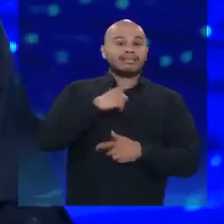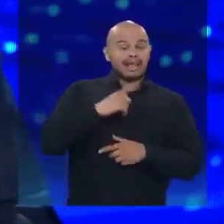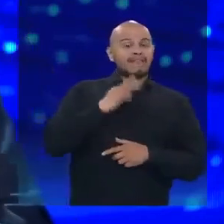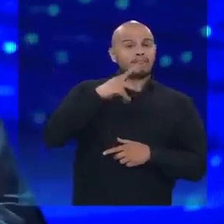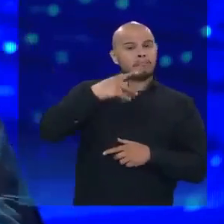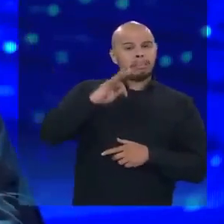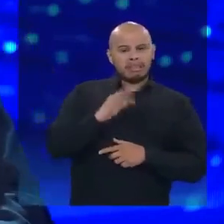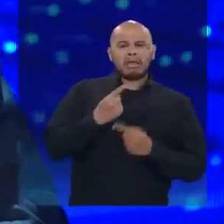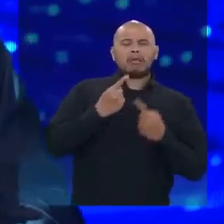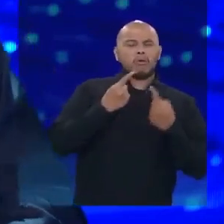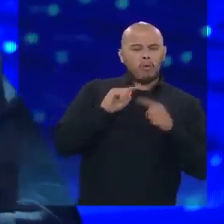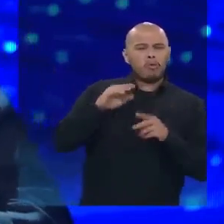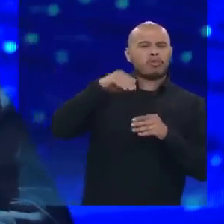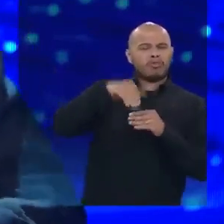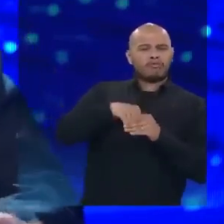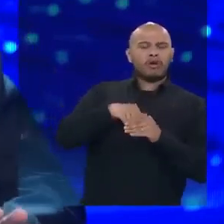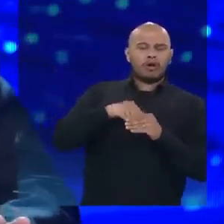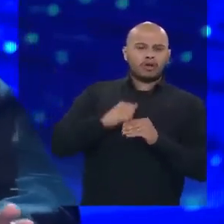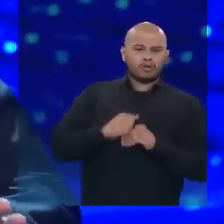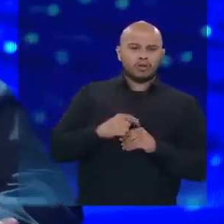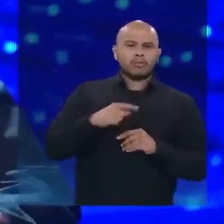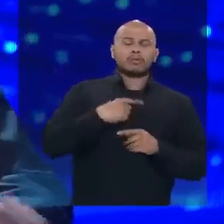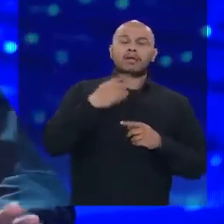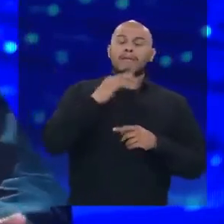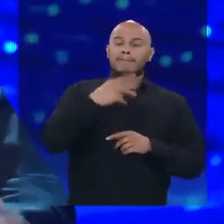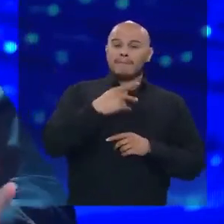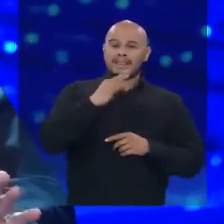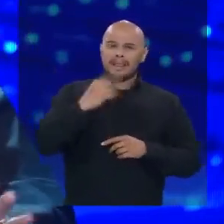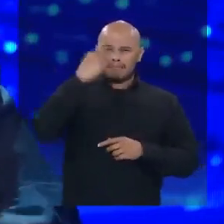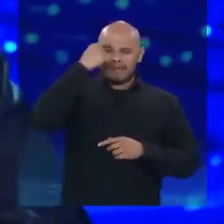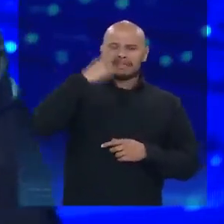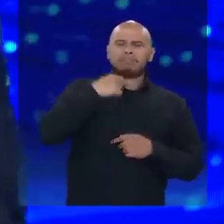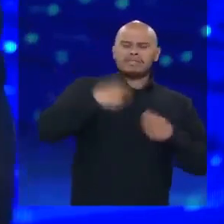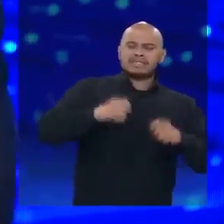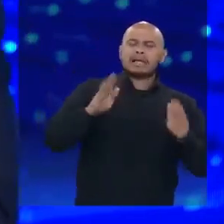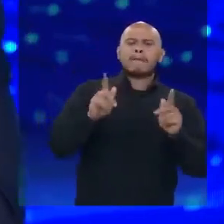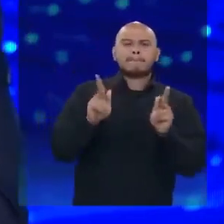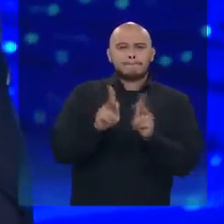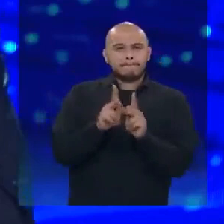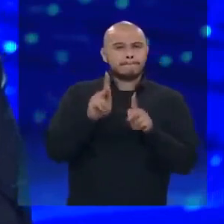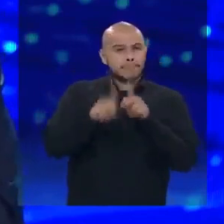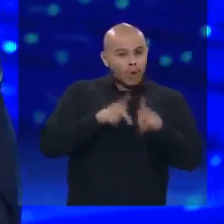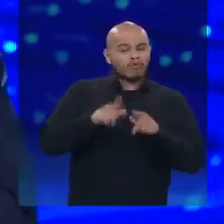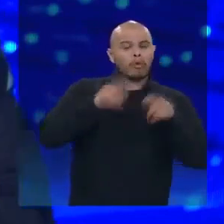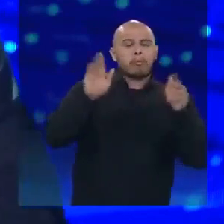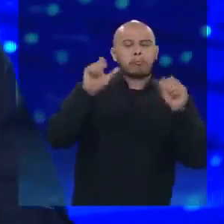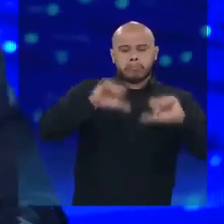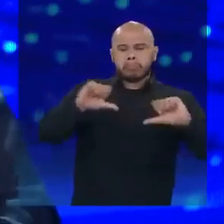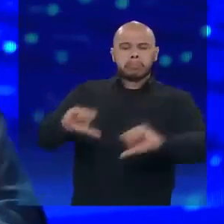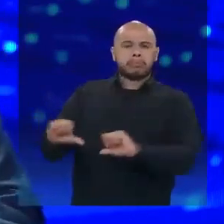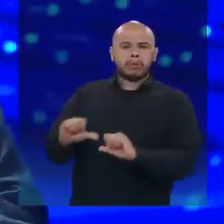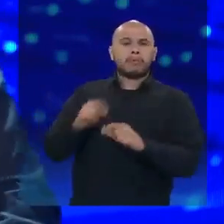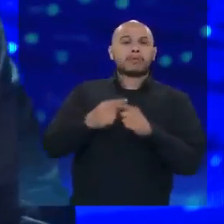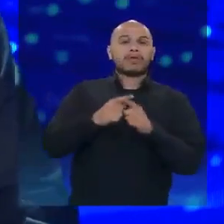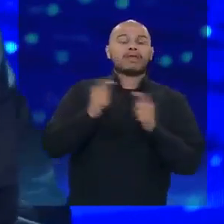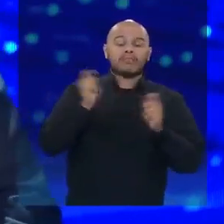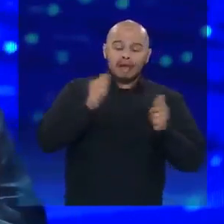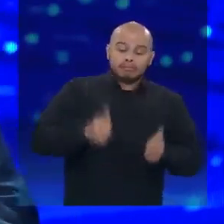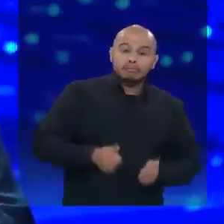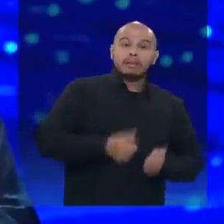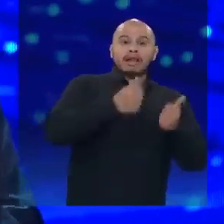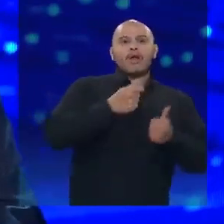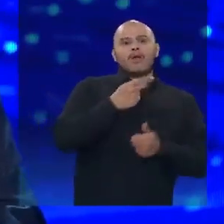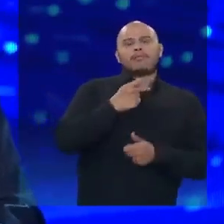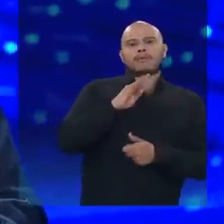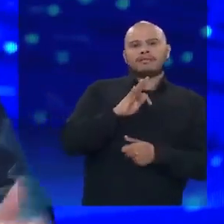Câmara. Que, para o PT, quanto pior tiver o povo, o mais pobre, melhor é para eles fazer política em cima disso.